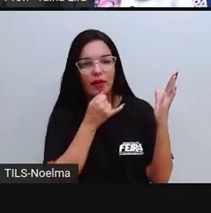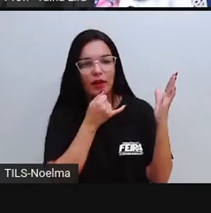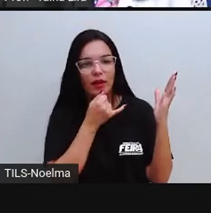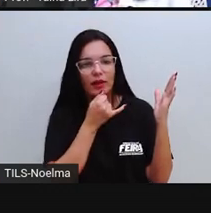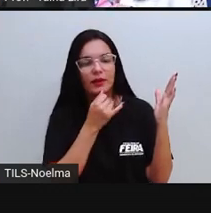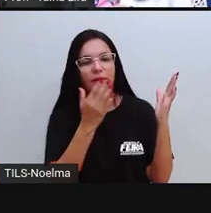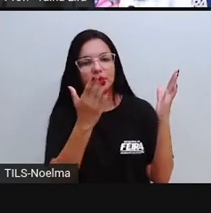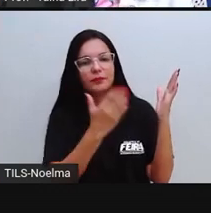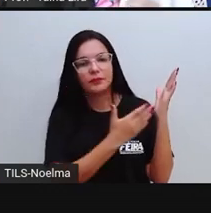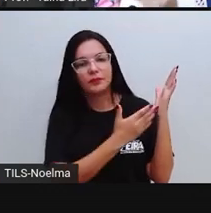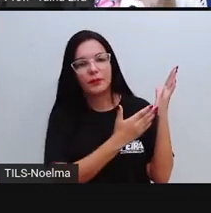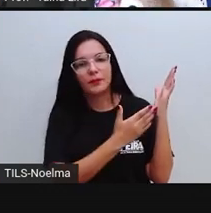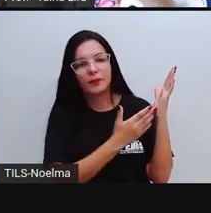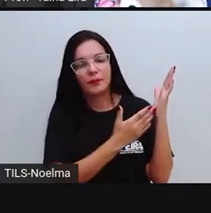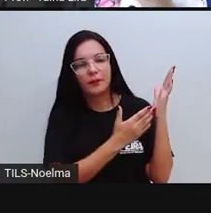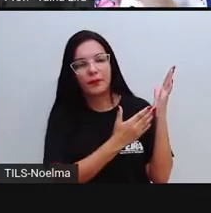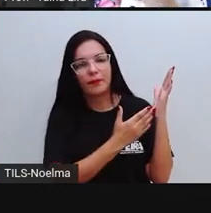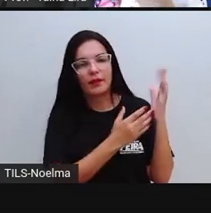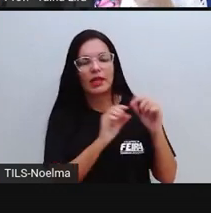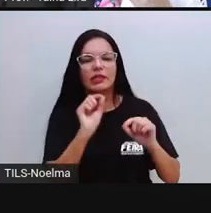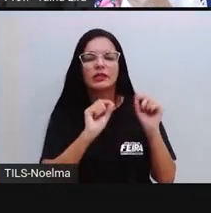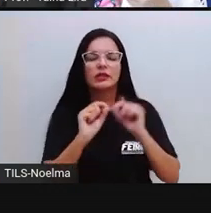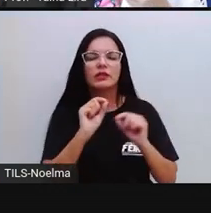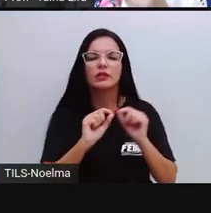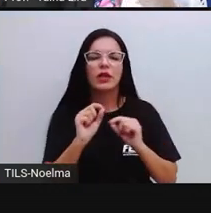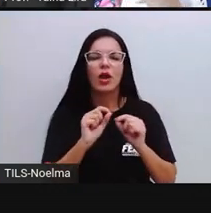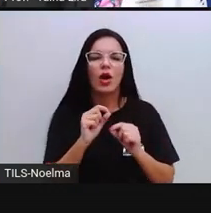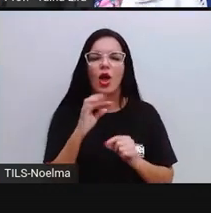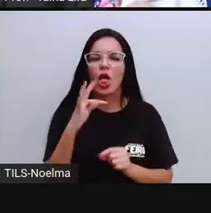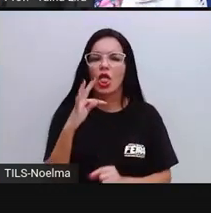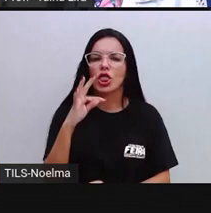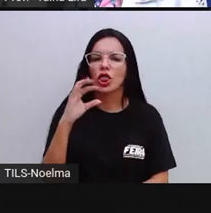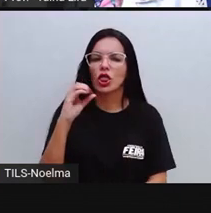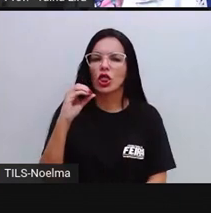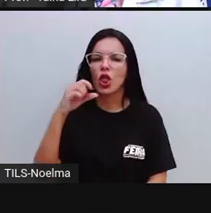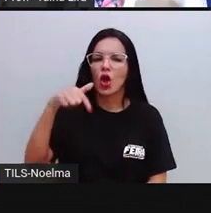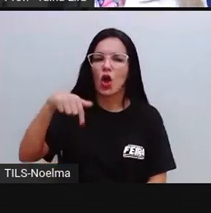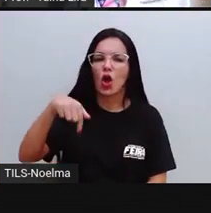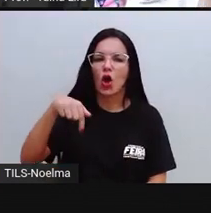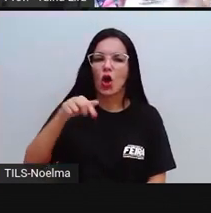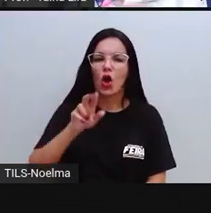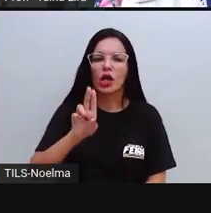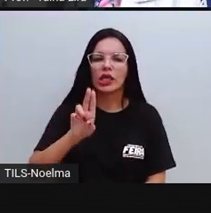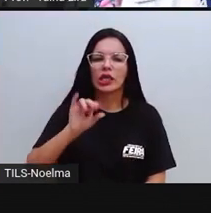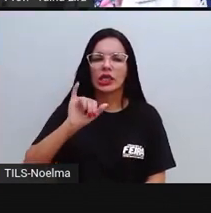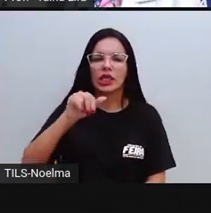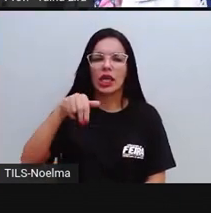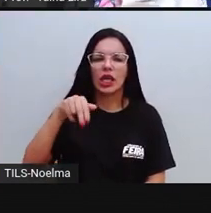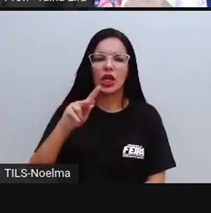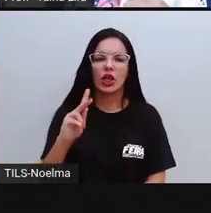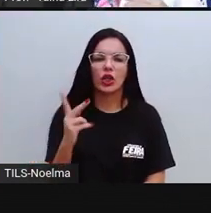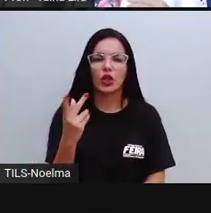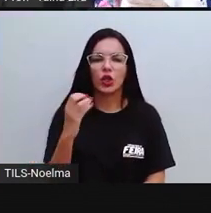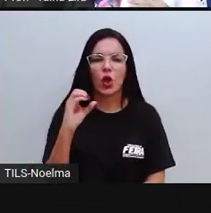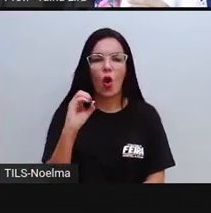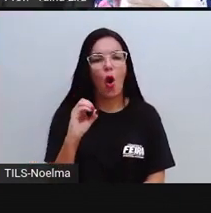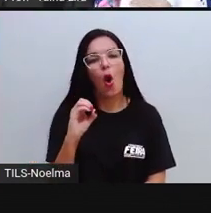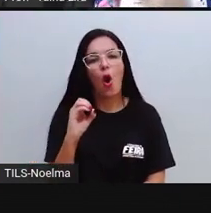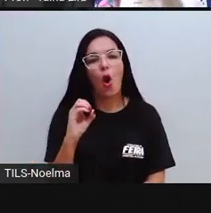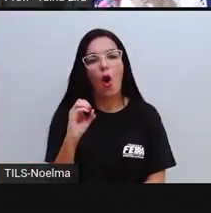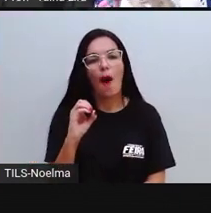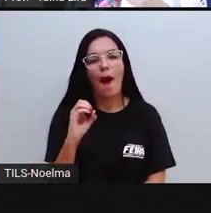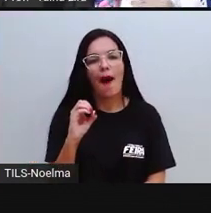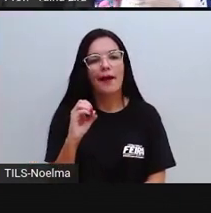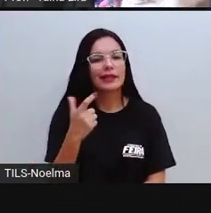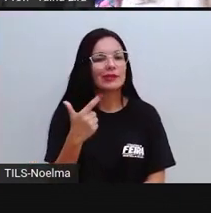Observem, toquinho. A sílaba que demora mais tempo na minha boca, mais forte, ó, toquinho. É a sílaba O